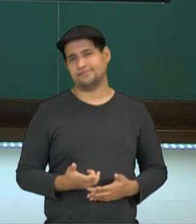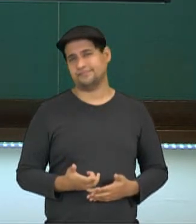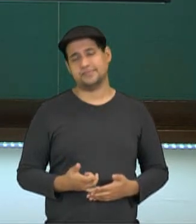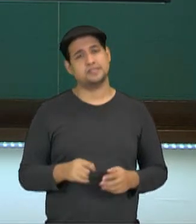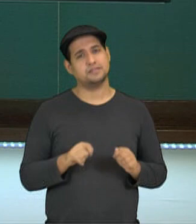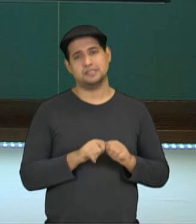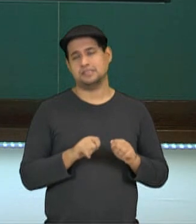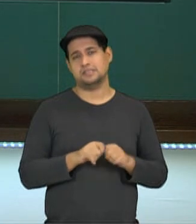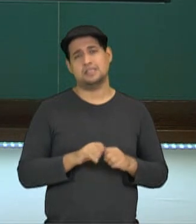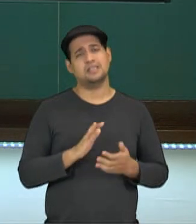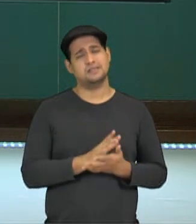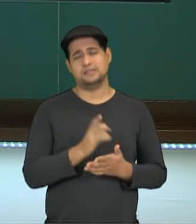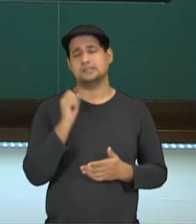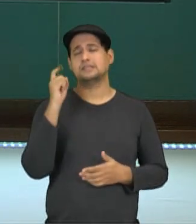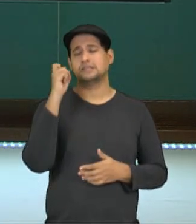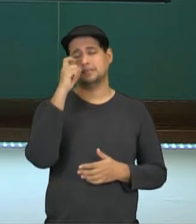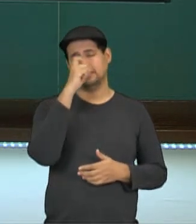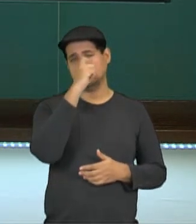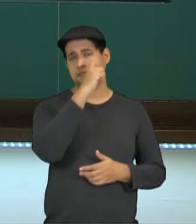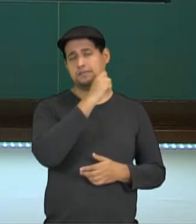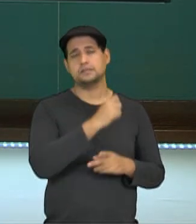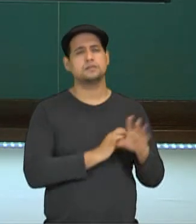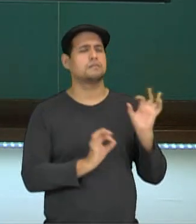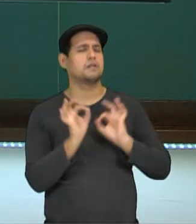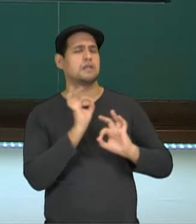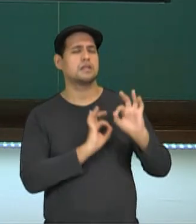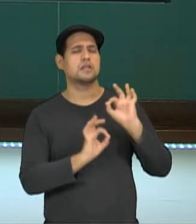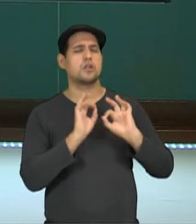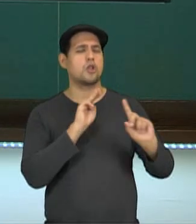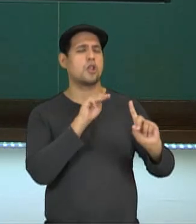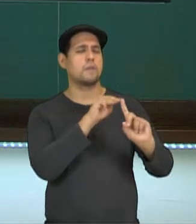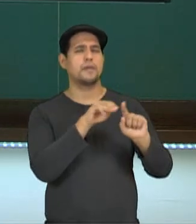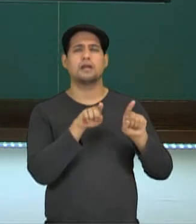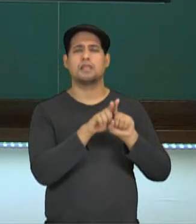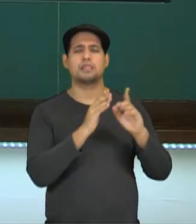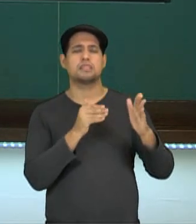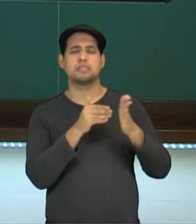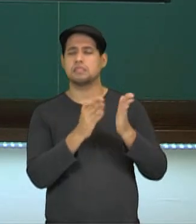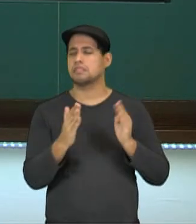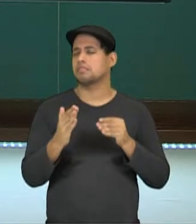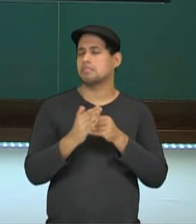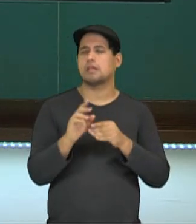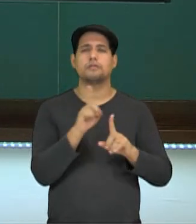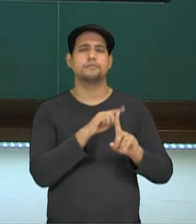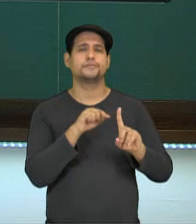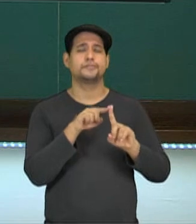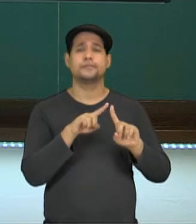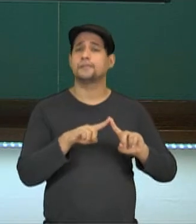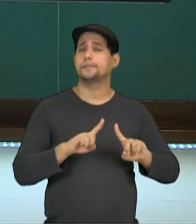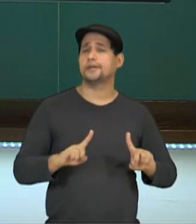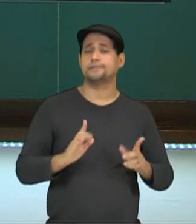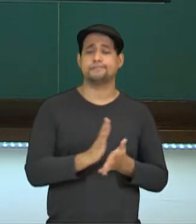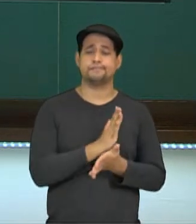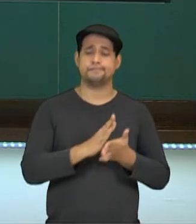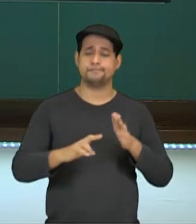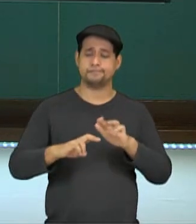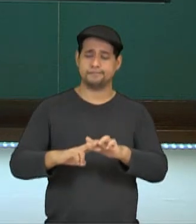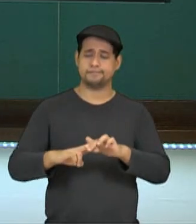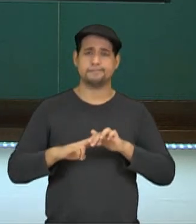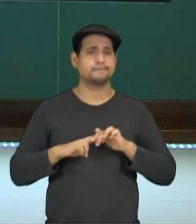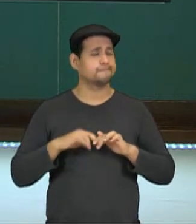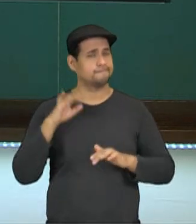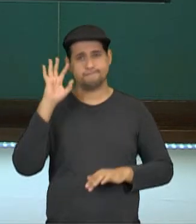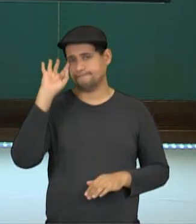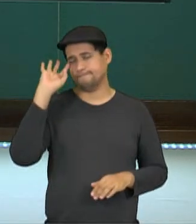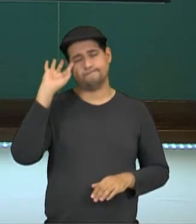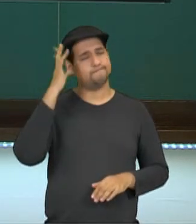executar. Planejamos as nossas metas, delimitamos os nossos objetivos, mas por algum motivo elas não